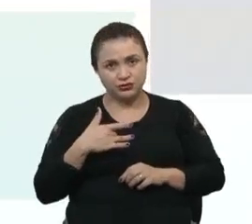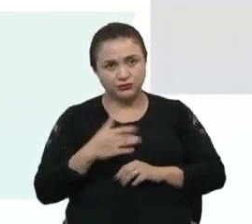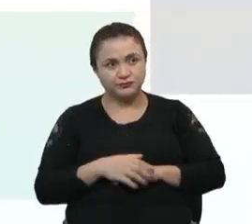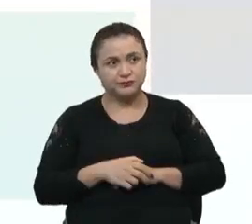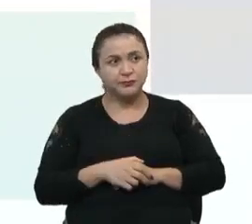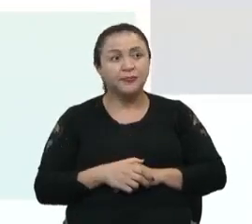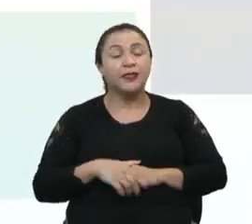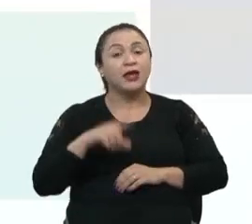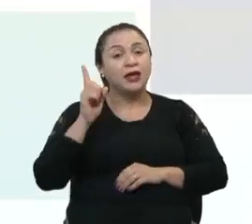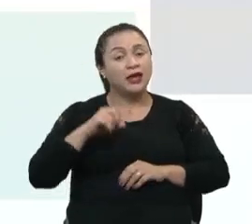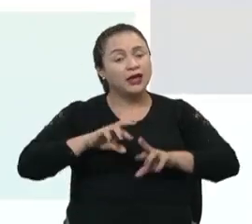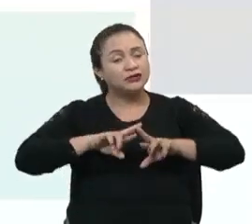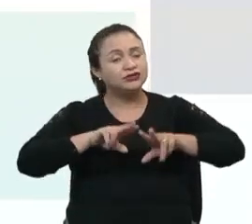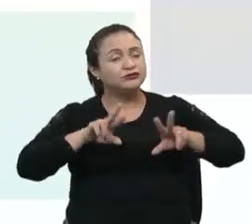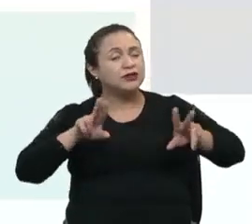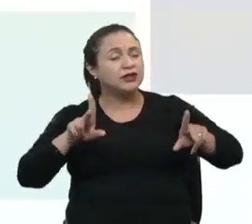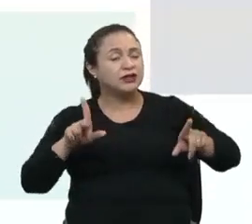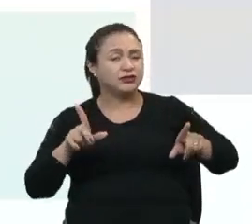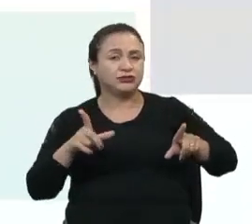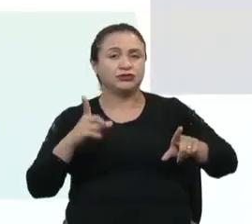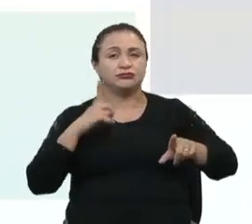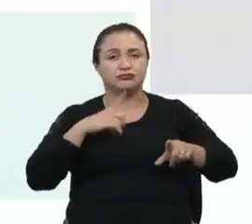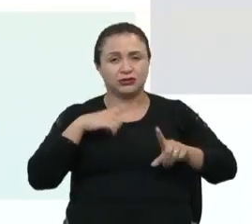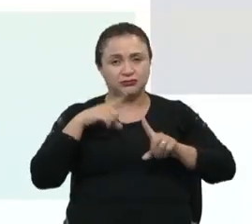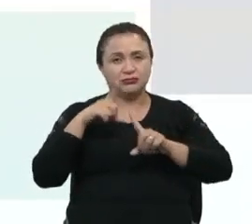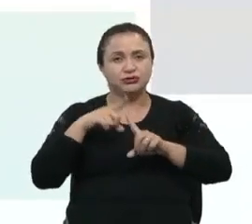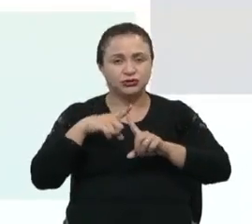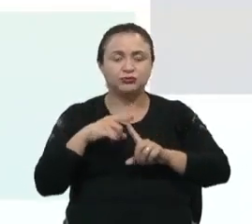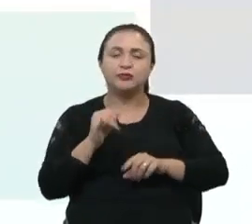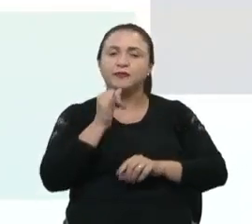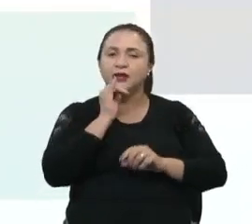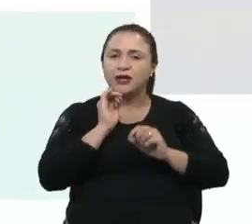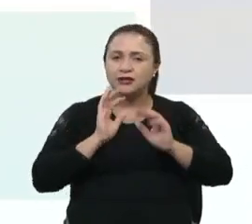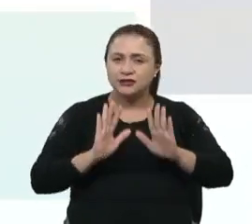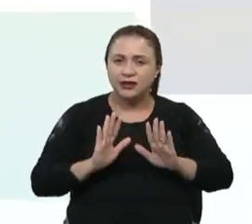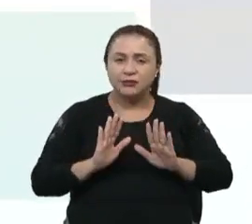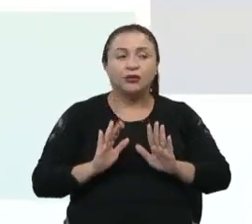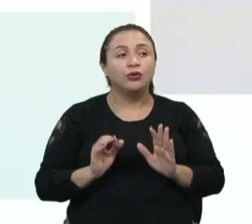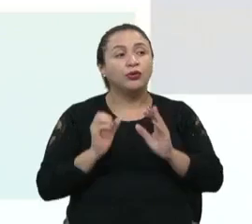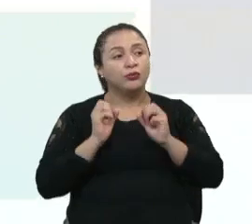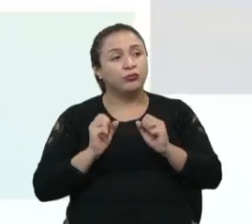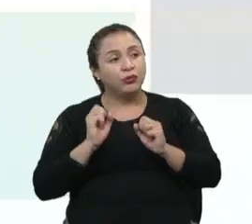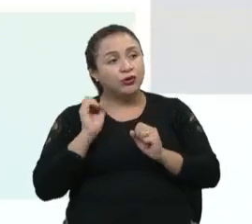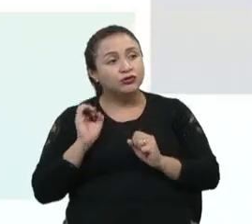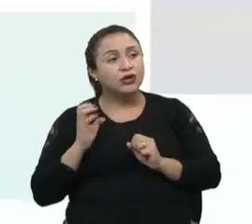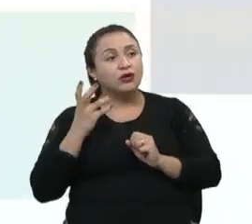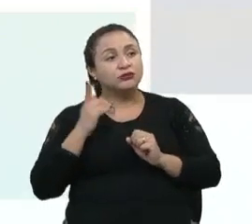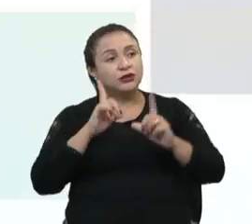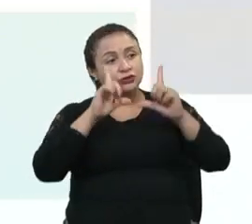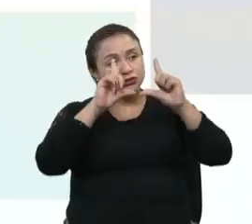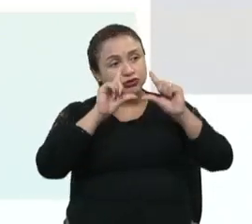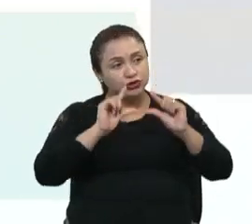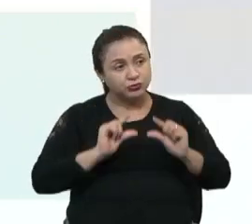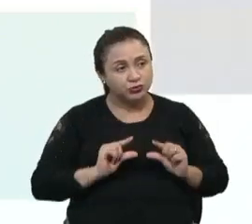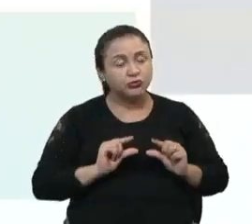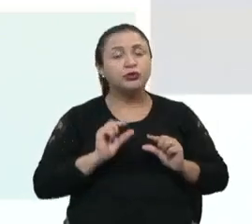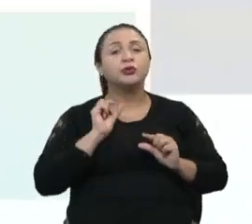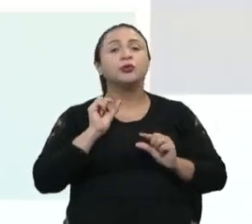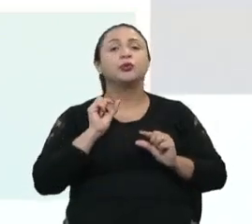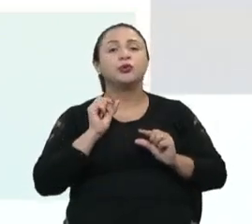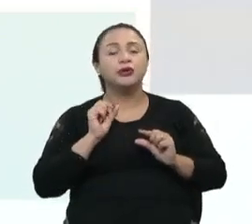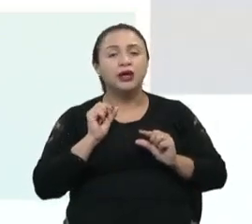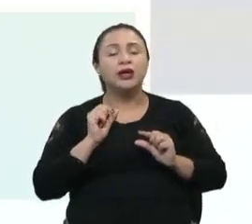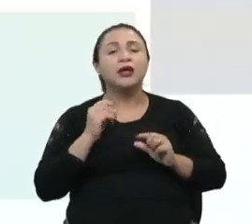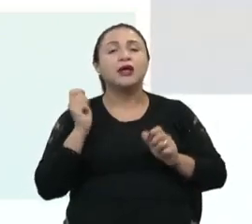são de várias ordens. Então, por exemplo, uma tendência à diminuição da tolerância à